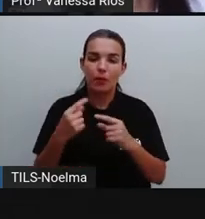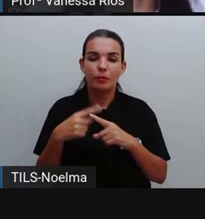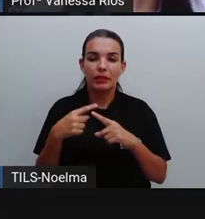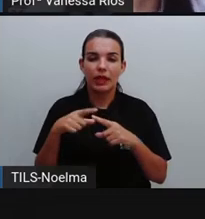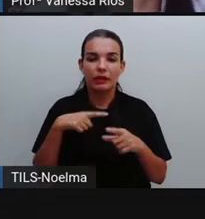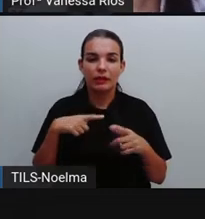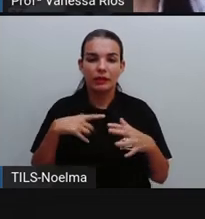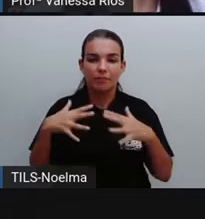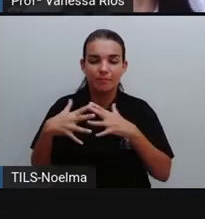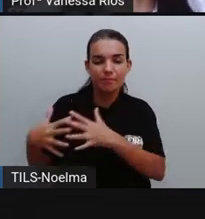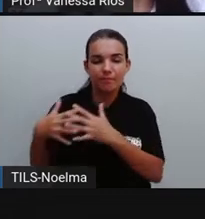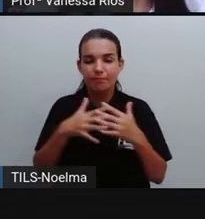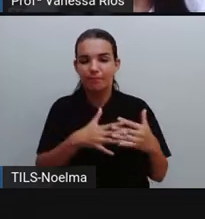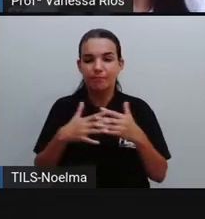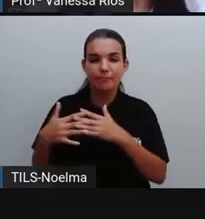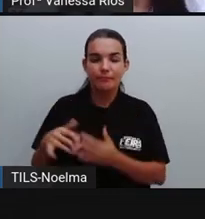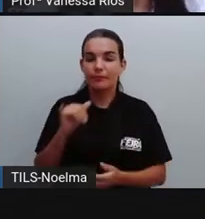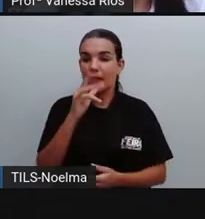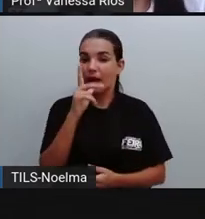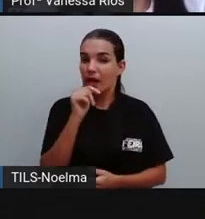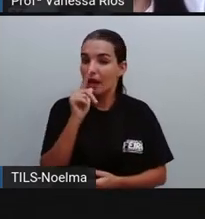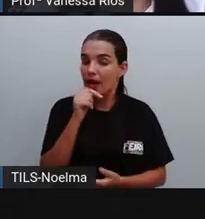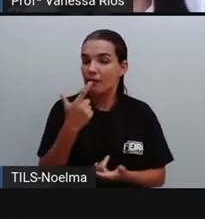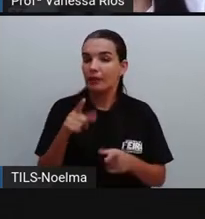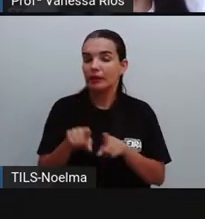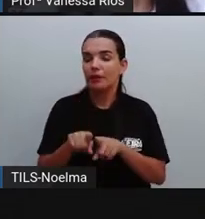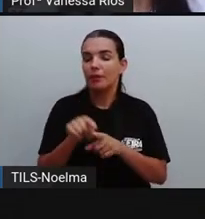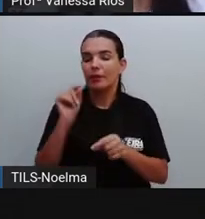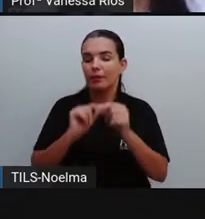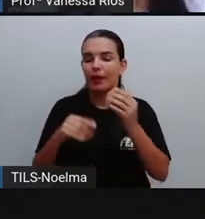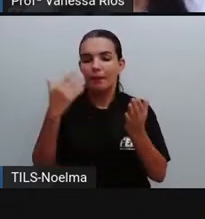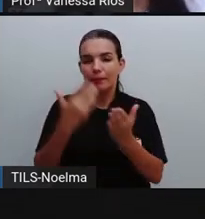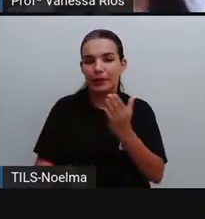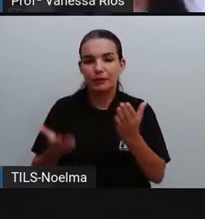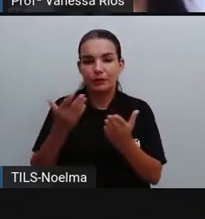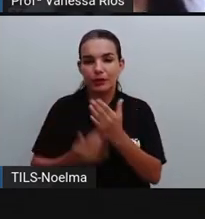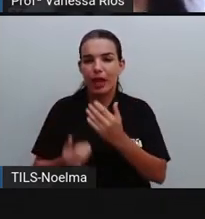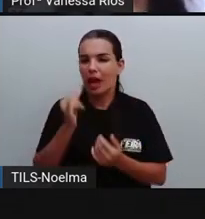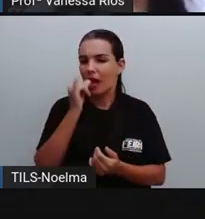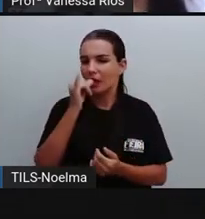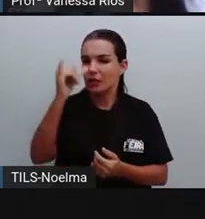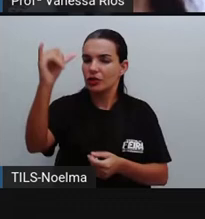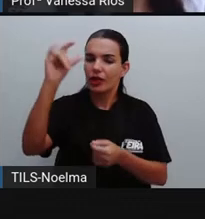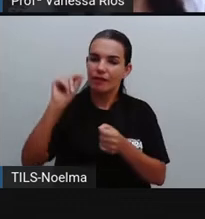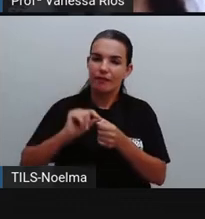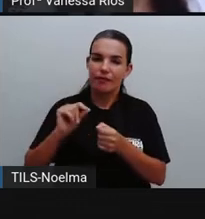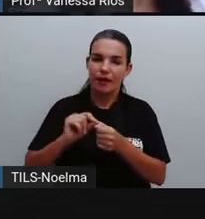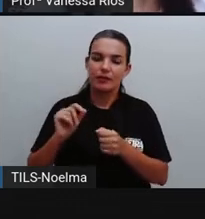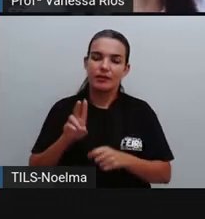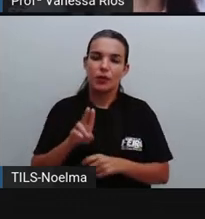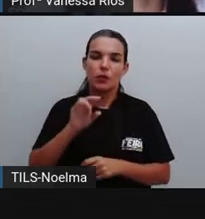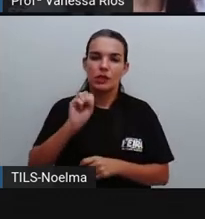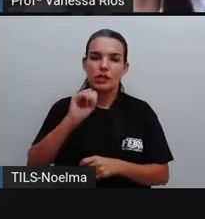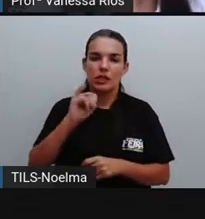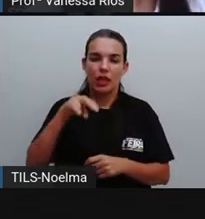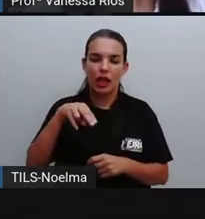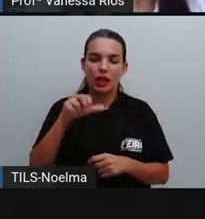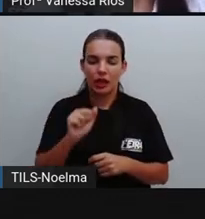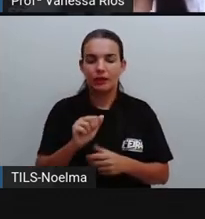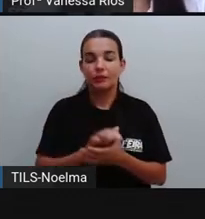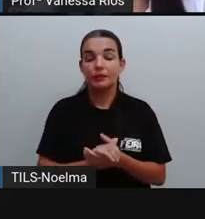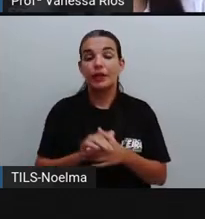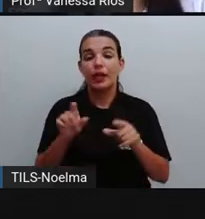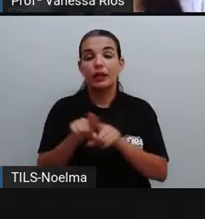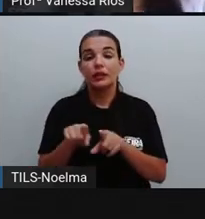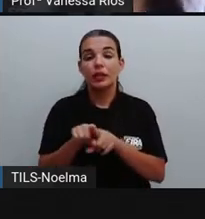crises hídricas que prejudicam aí a quantidade de energia gerada pelas hidrelétricas. Então, observar que temos